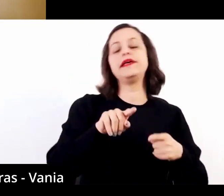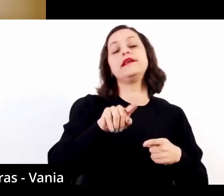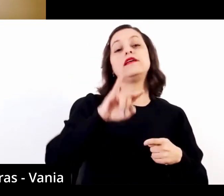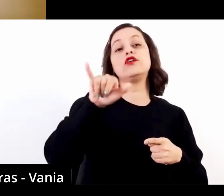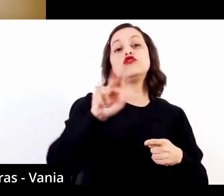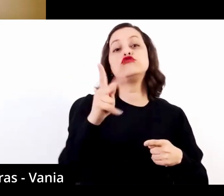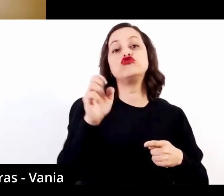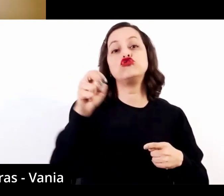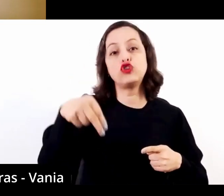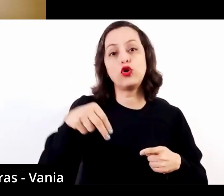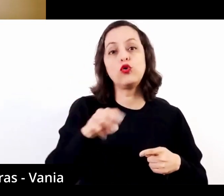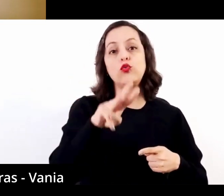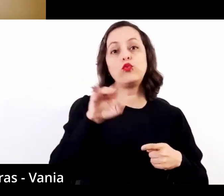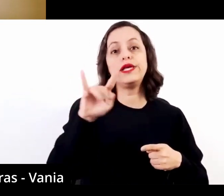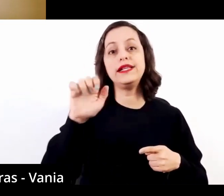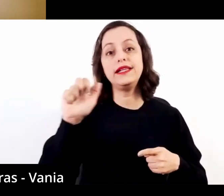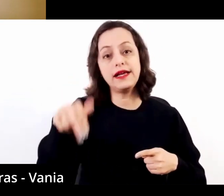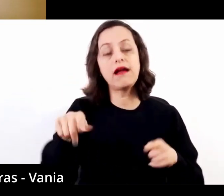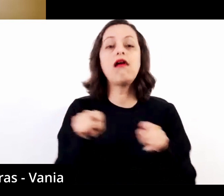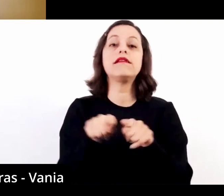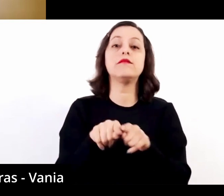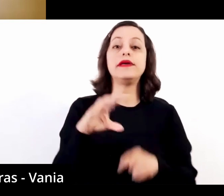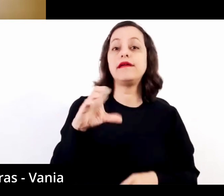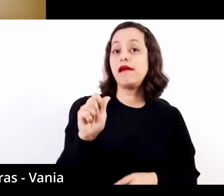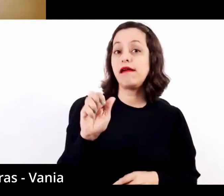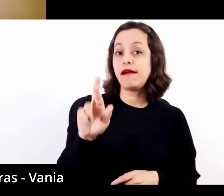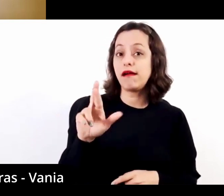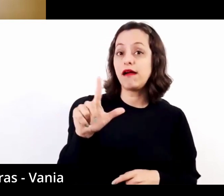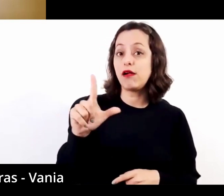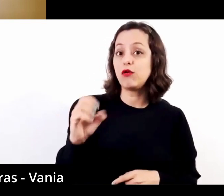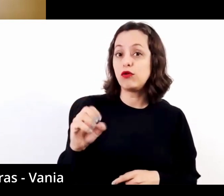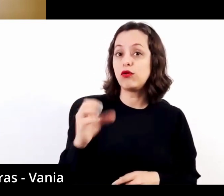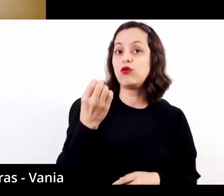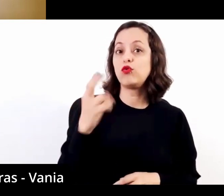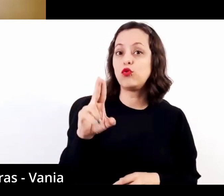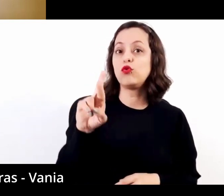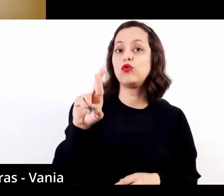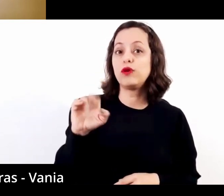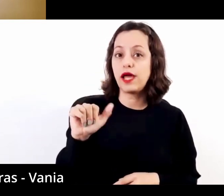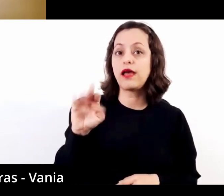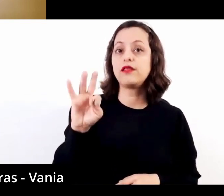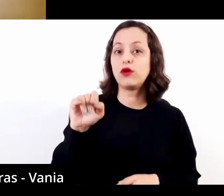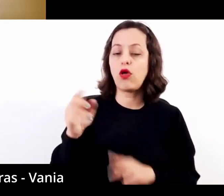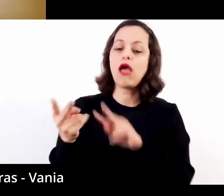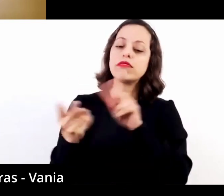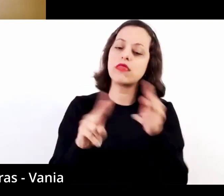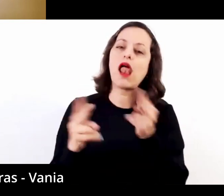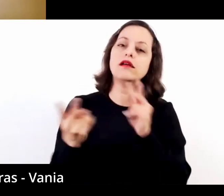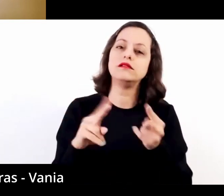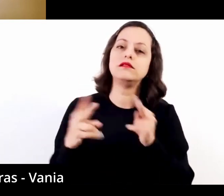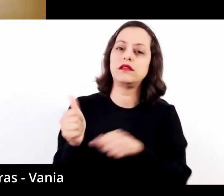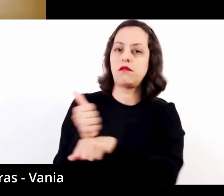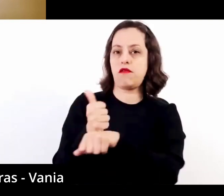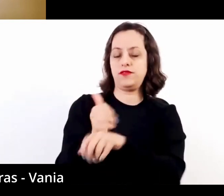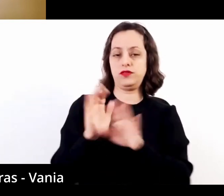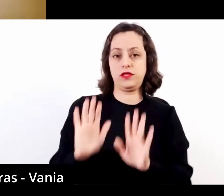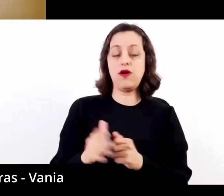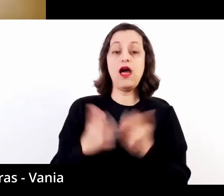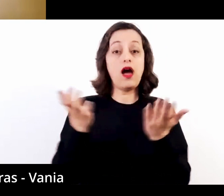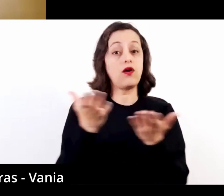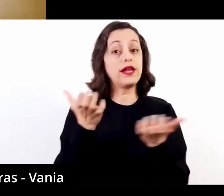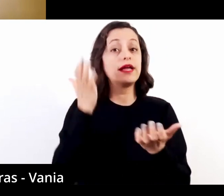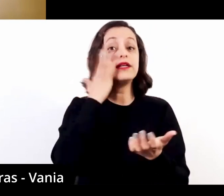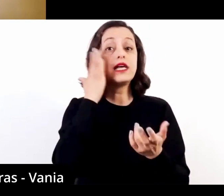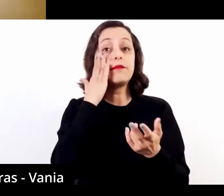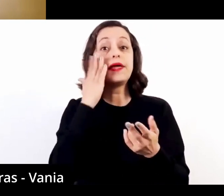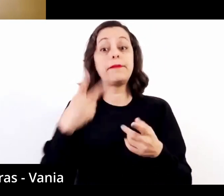Carlo Curatolo. O Carlo Curatolo nós já vamos conhecer em concerto, mas eu gostaria agora de me ater